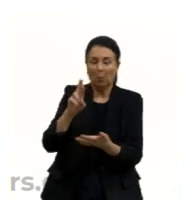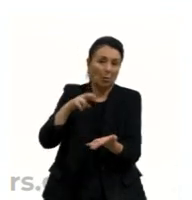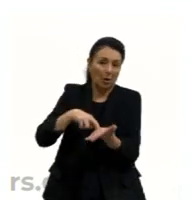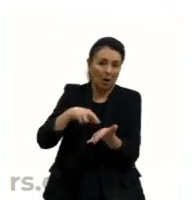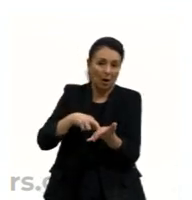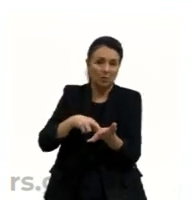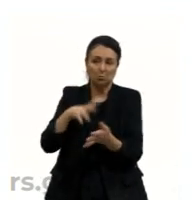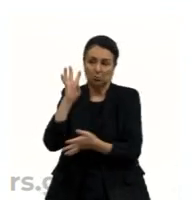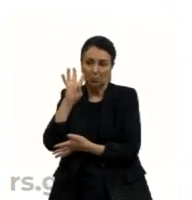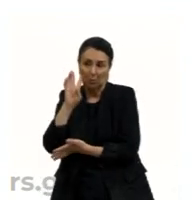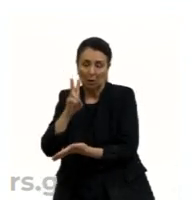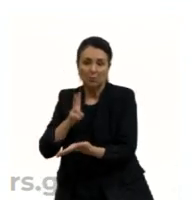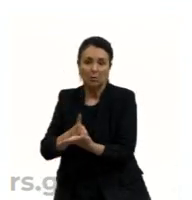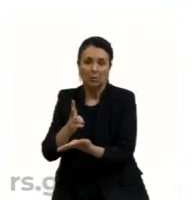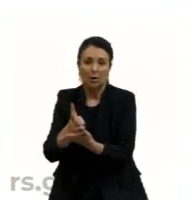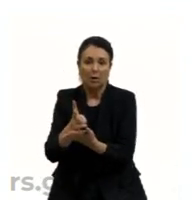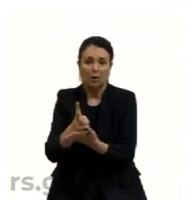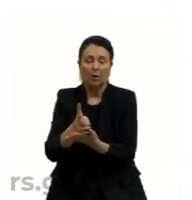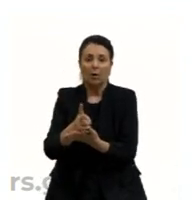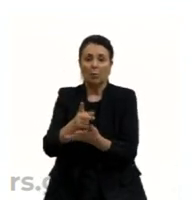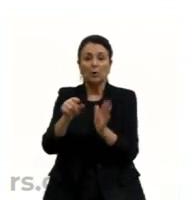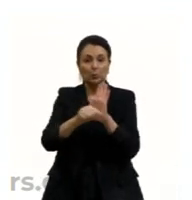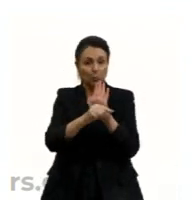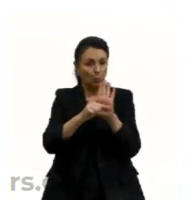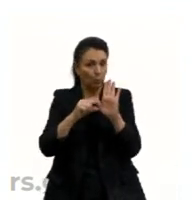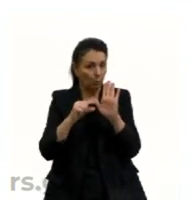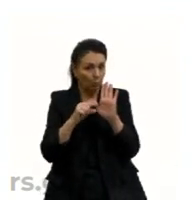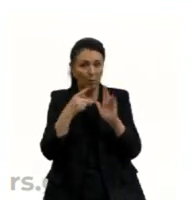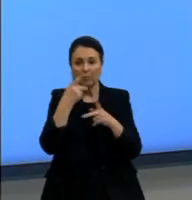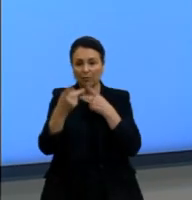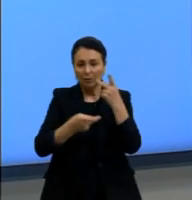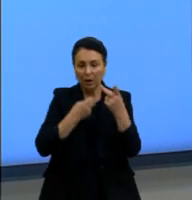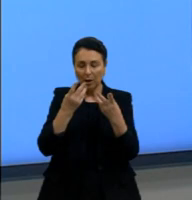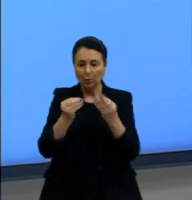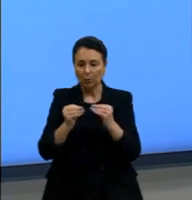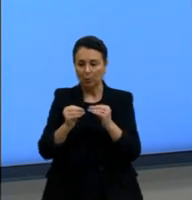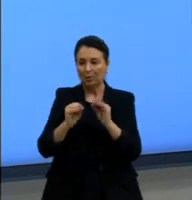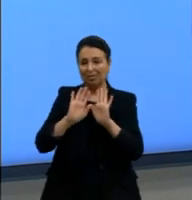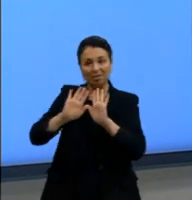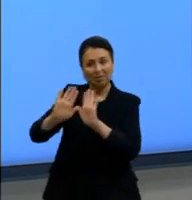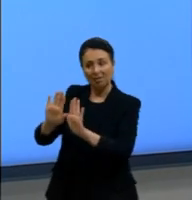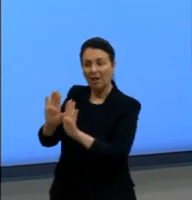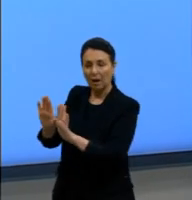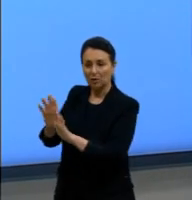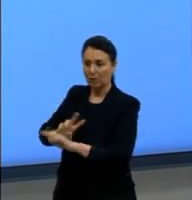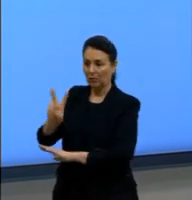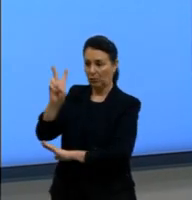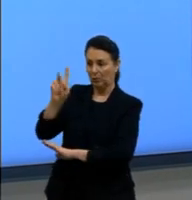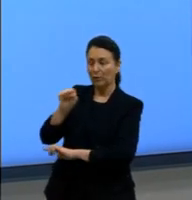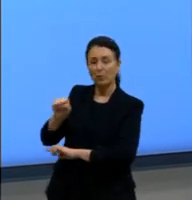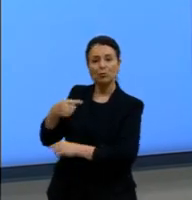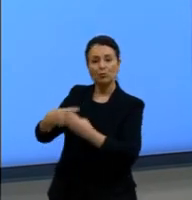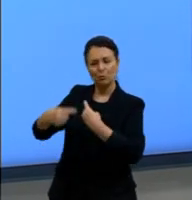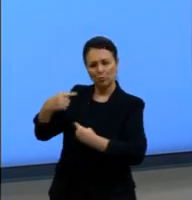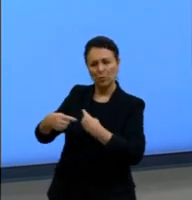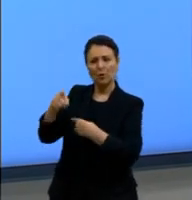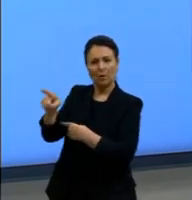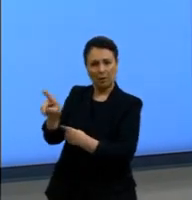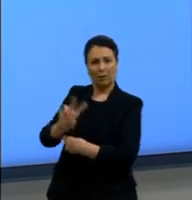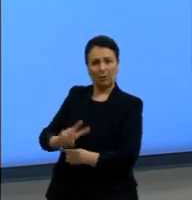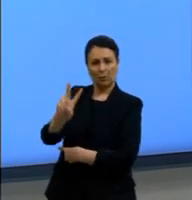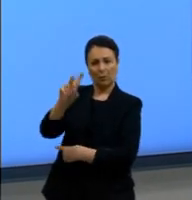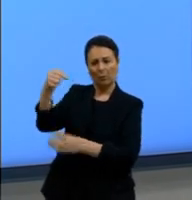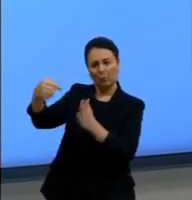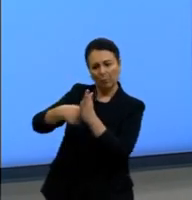continuar. Mas o Hegel fala muito nisso. Fazer uma suspensão. Vamos suspender esses valores e discutir eles. Vamos discutir, vamos